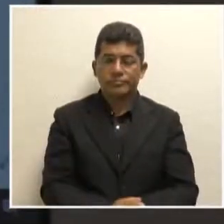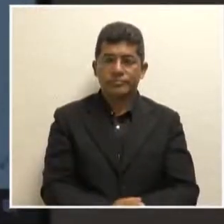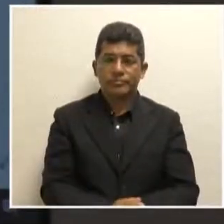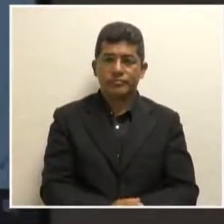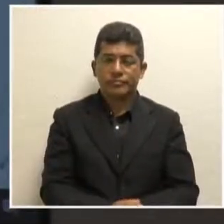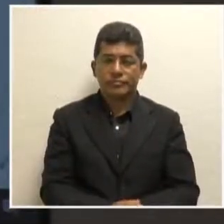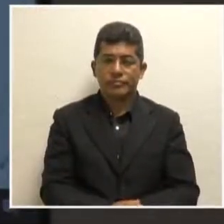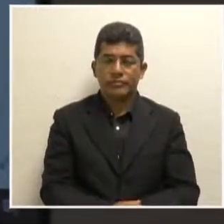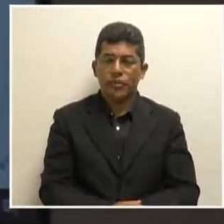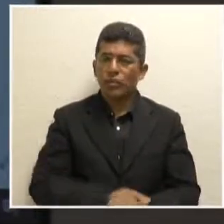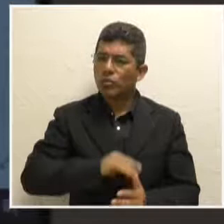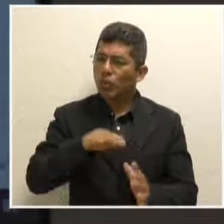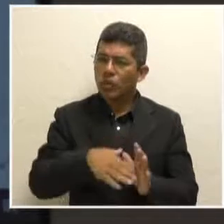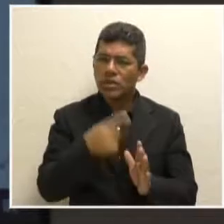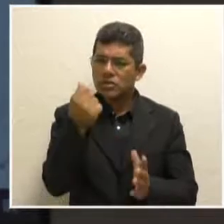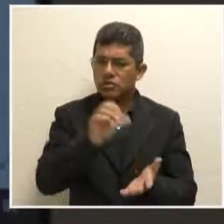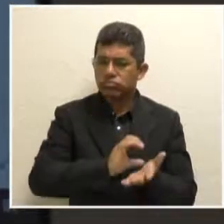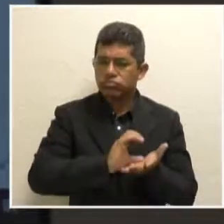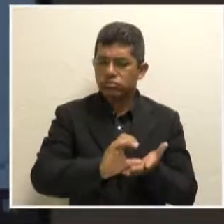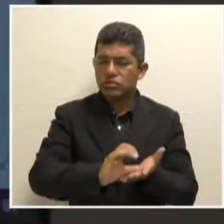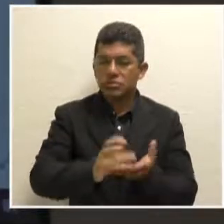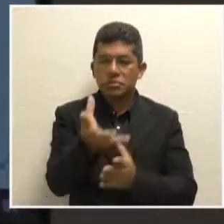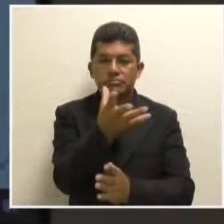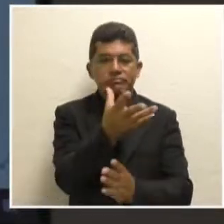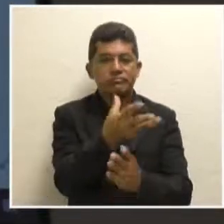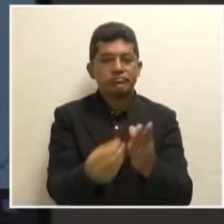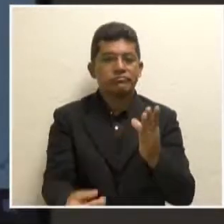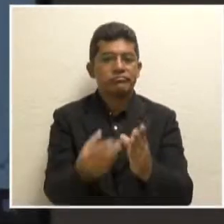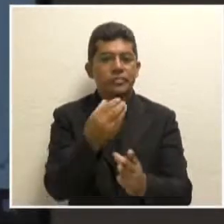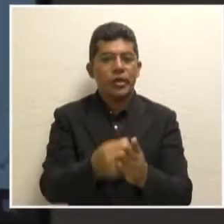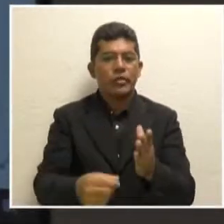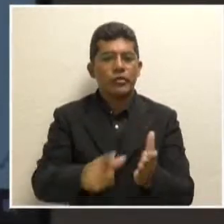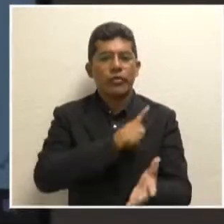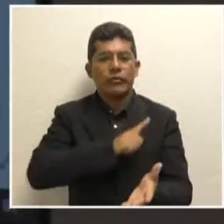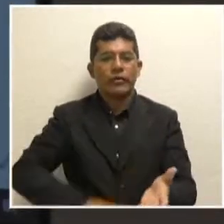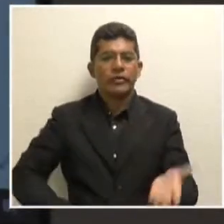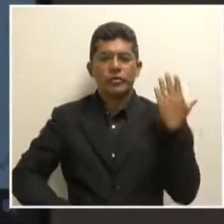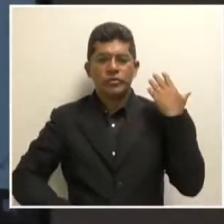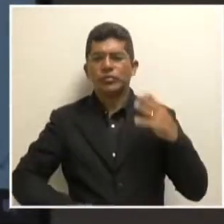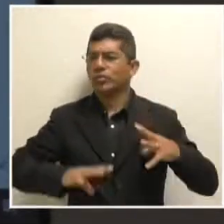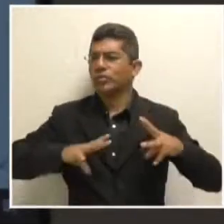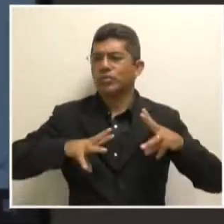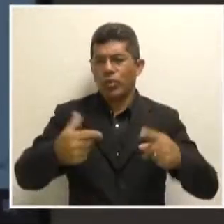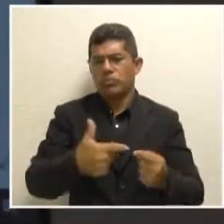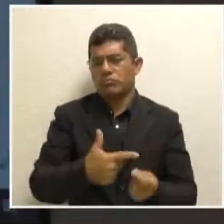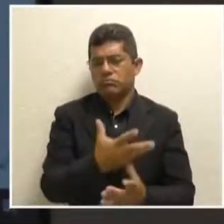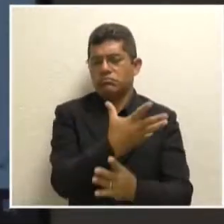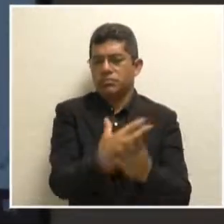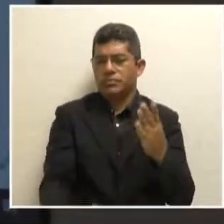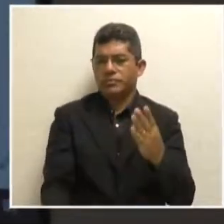Todo esse recurso, a vida toda foi desviada pelos governadores. Todos, todos desviaram.